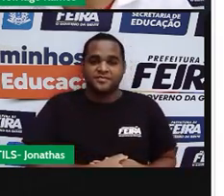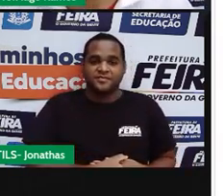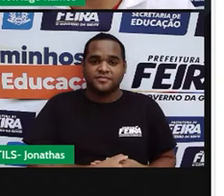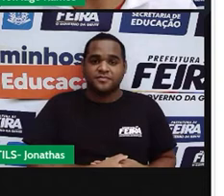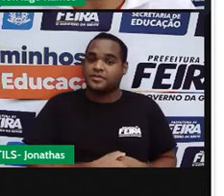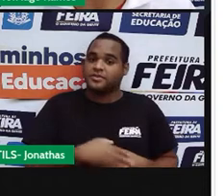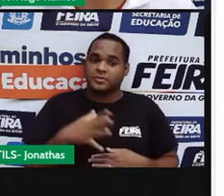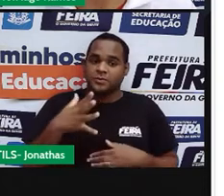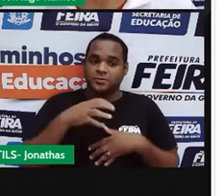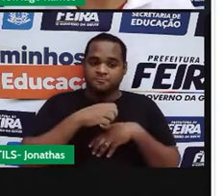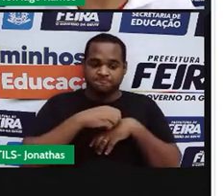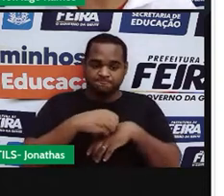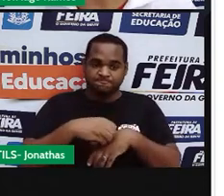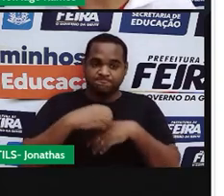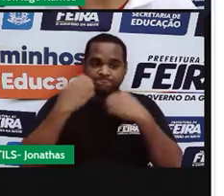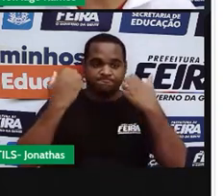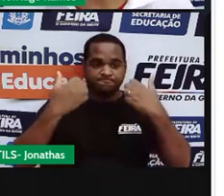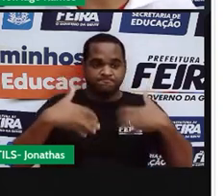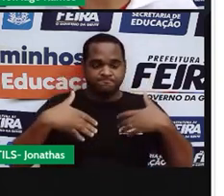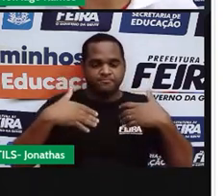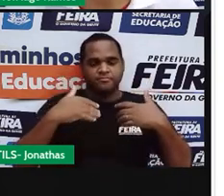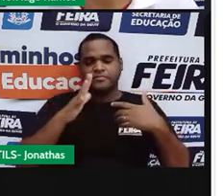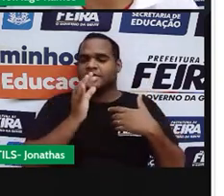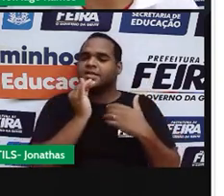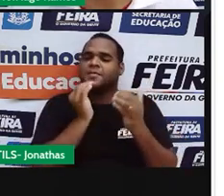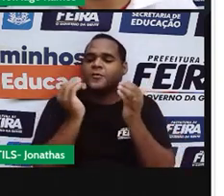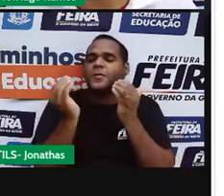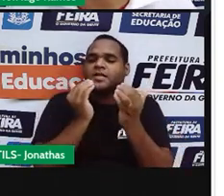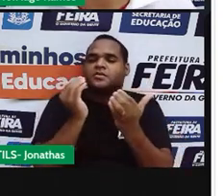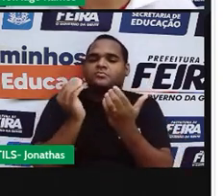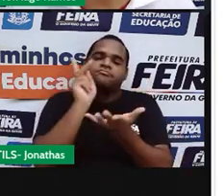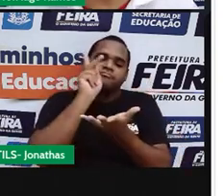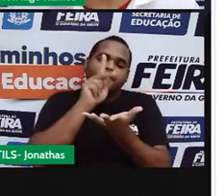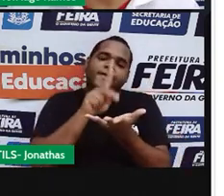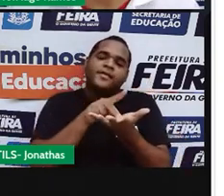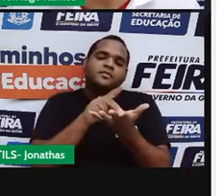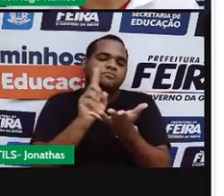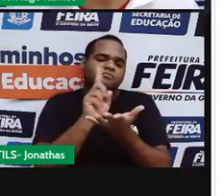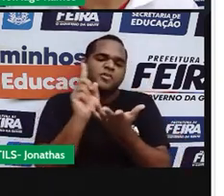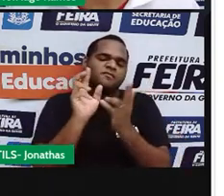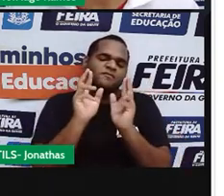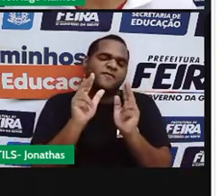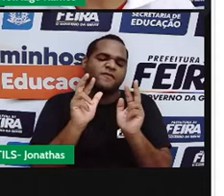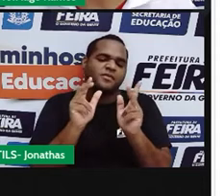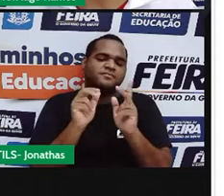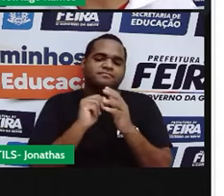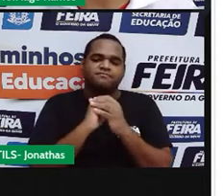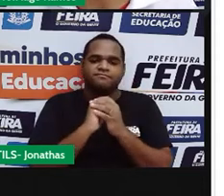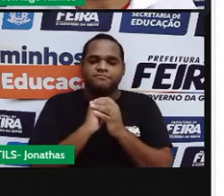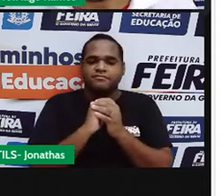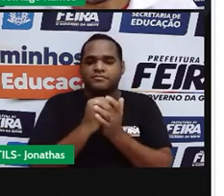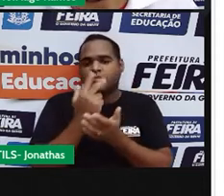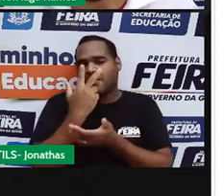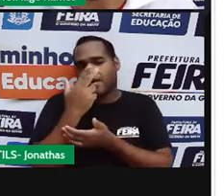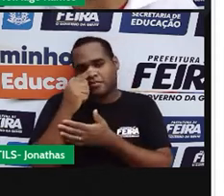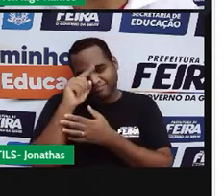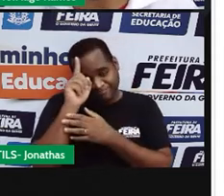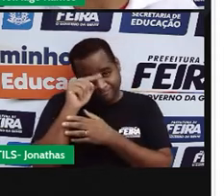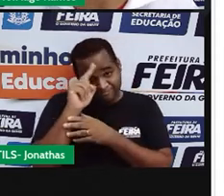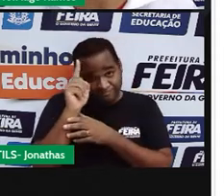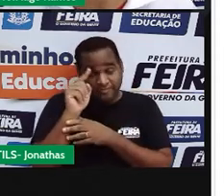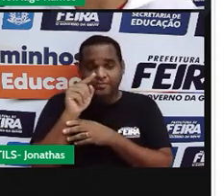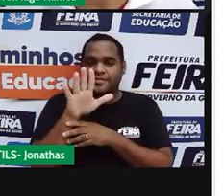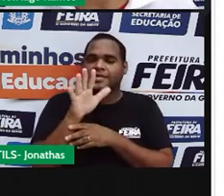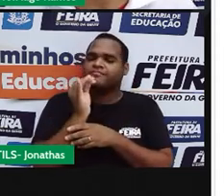trago para você uma situação hipotética. O que é uma situação hipotética? É uma situação inventada. Mas